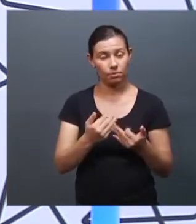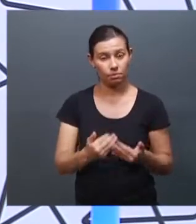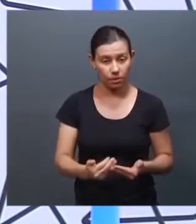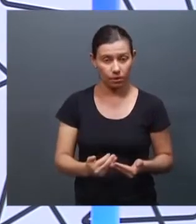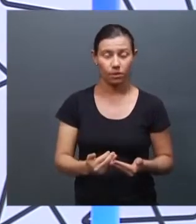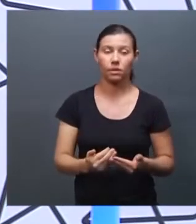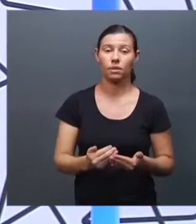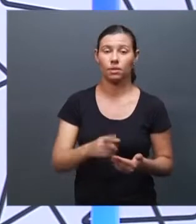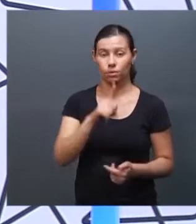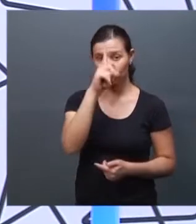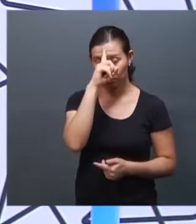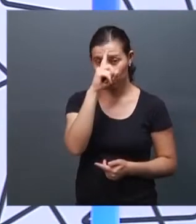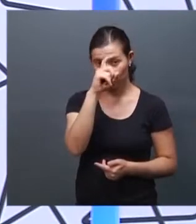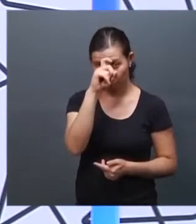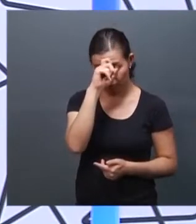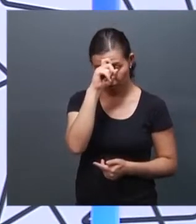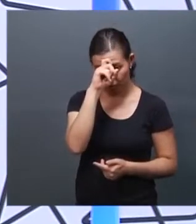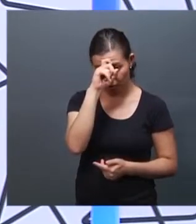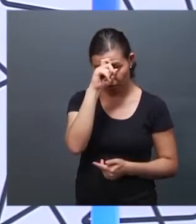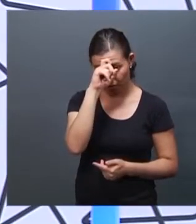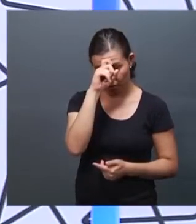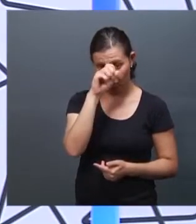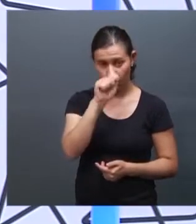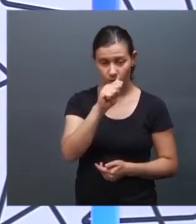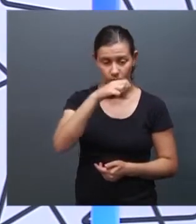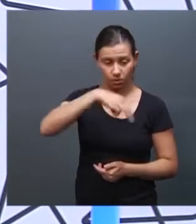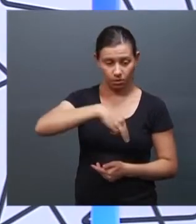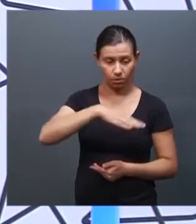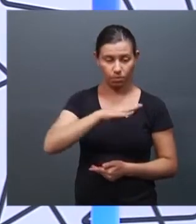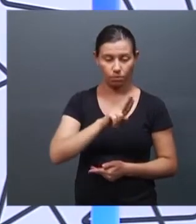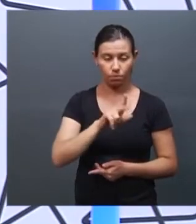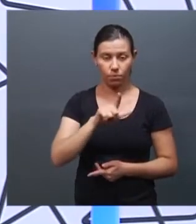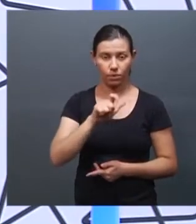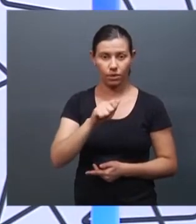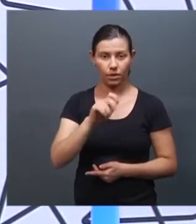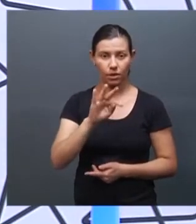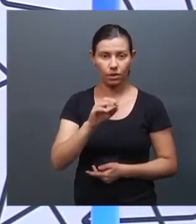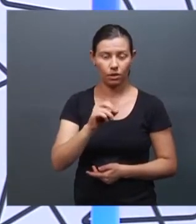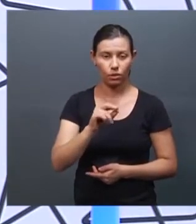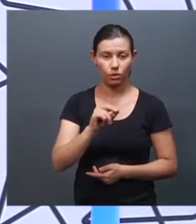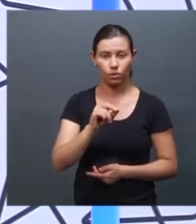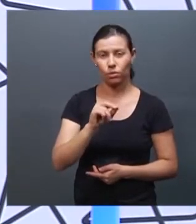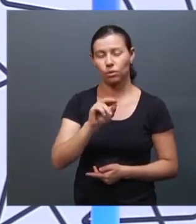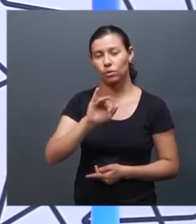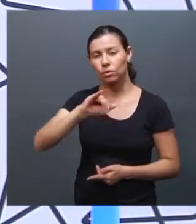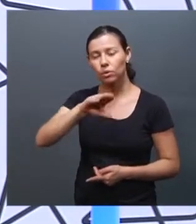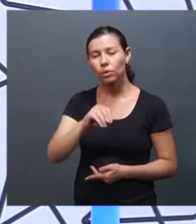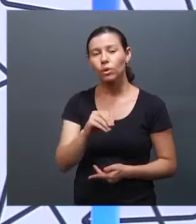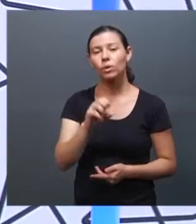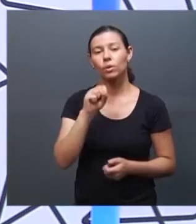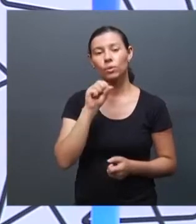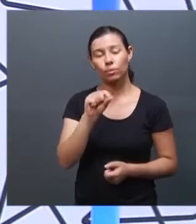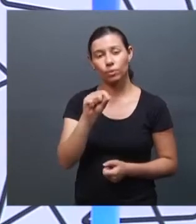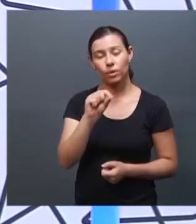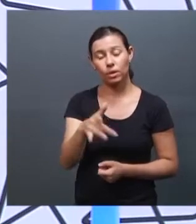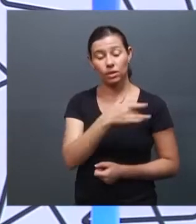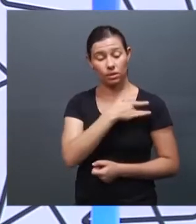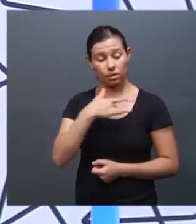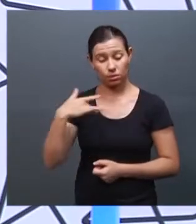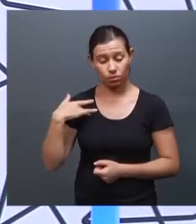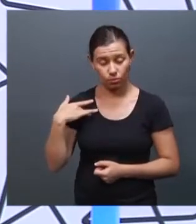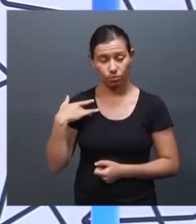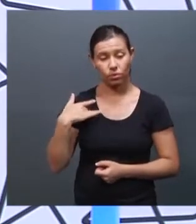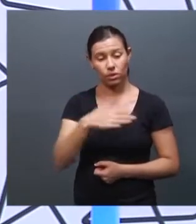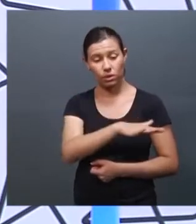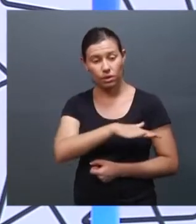serviço onde a gente trabalha de fato a área da saúde ela tem se constituído como um